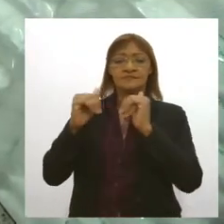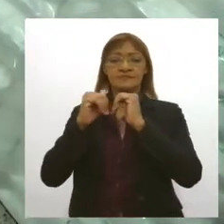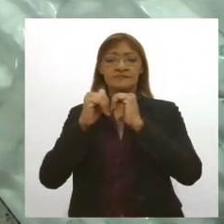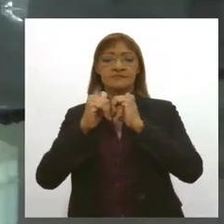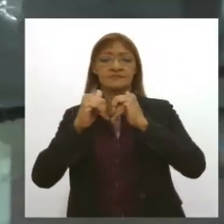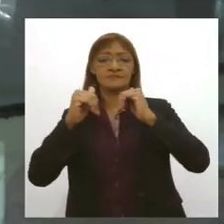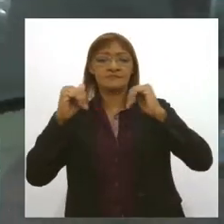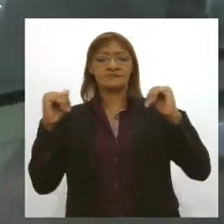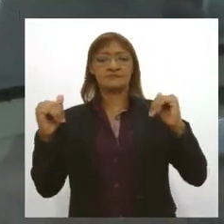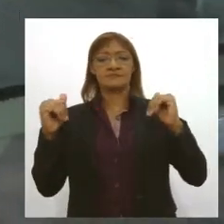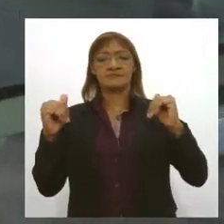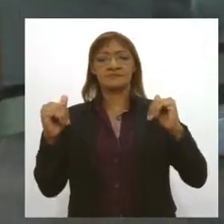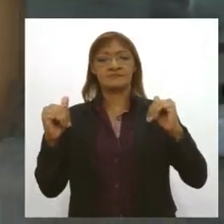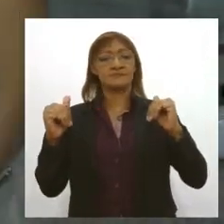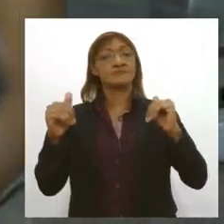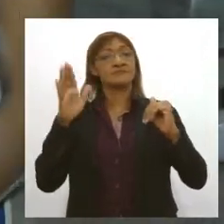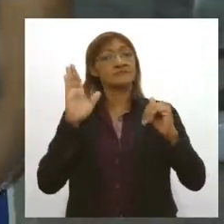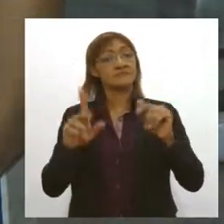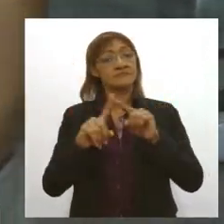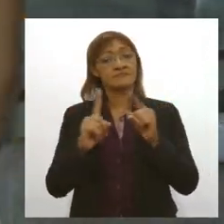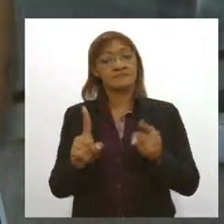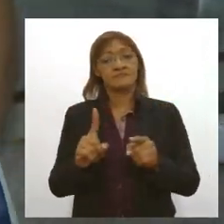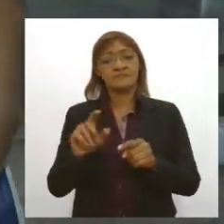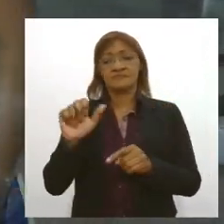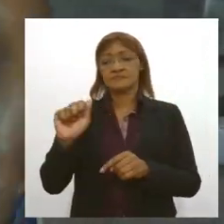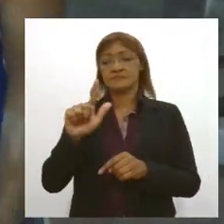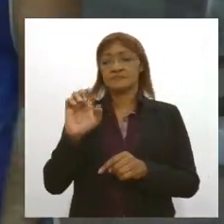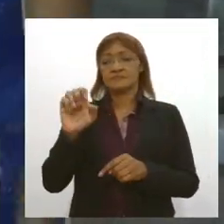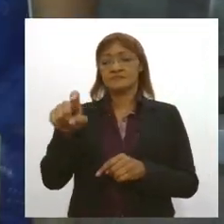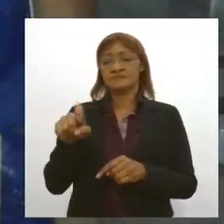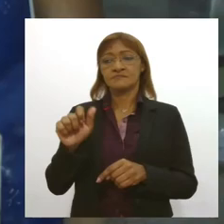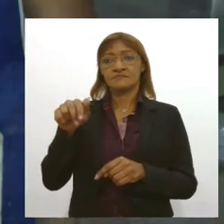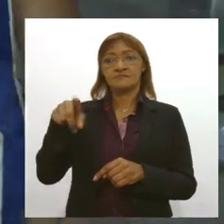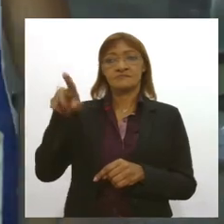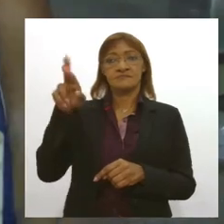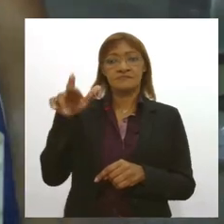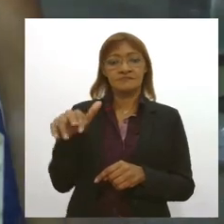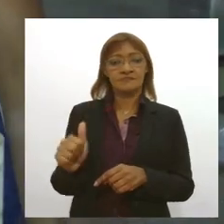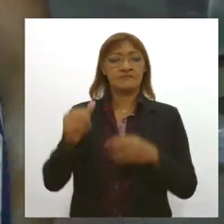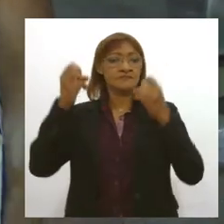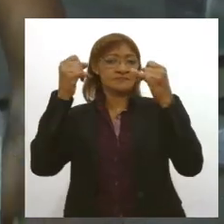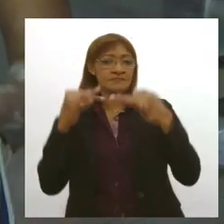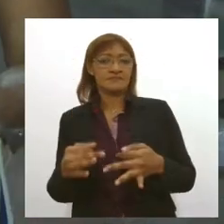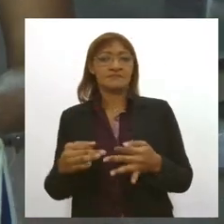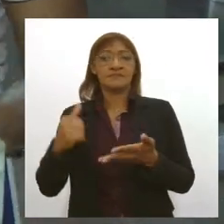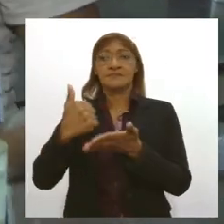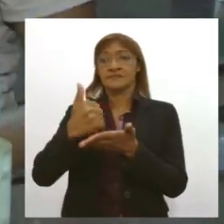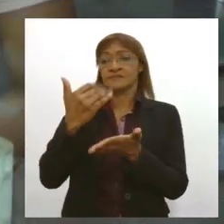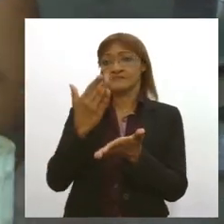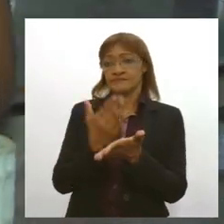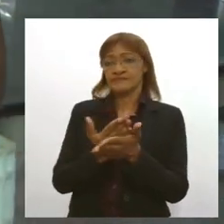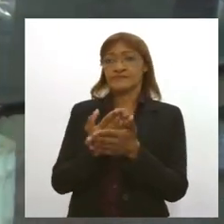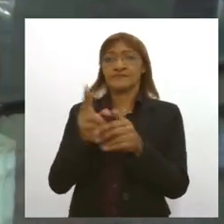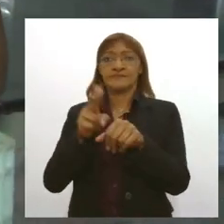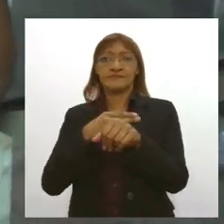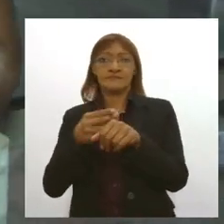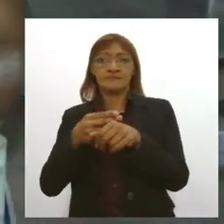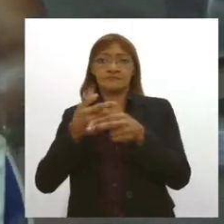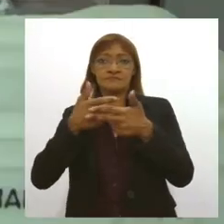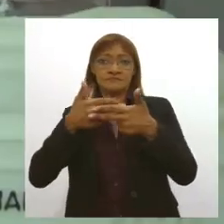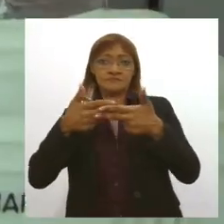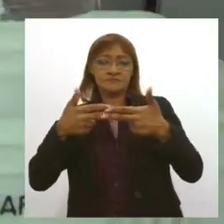a venda mas Alessandra explica que daqui também saem bolos brigadeiros e outras